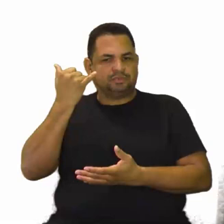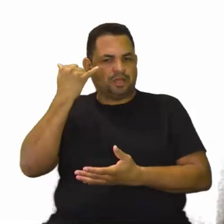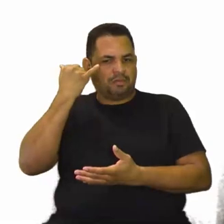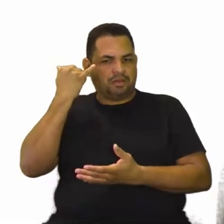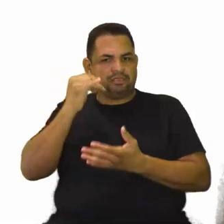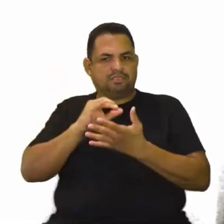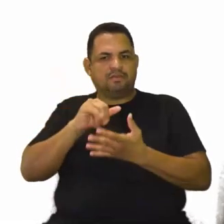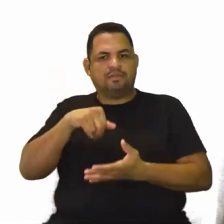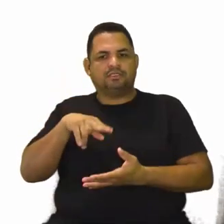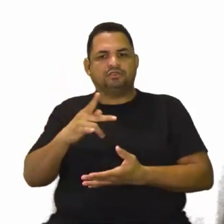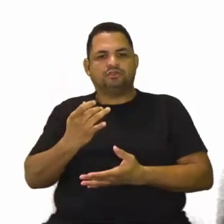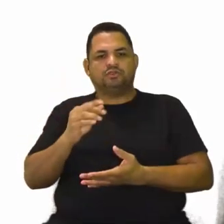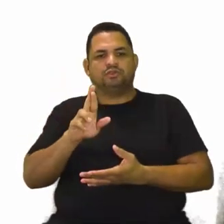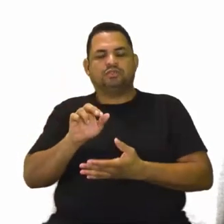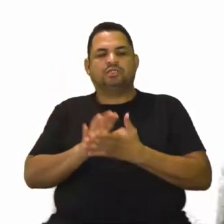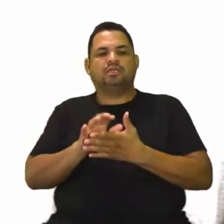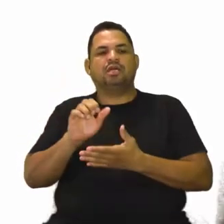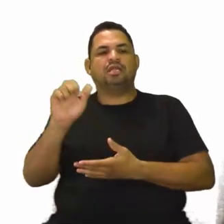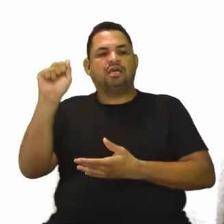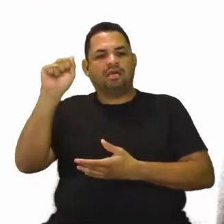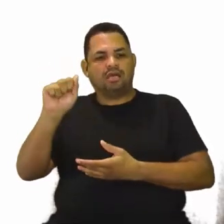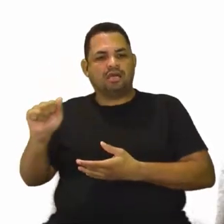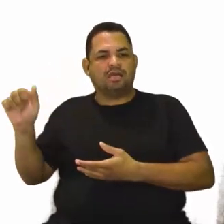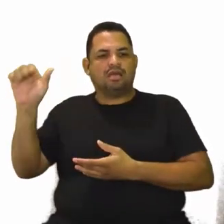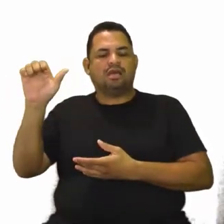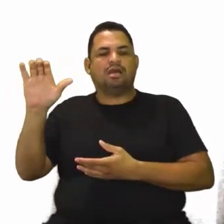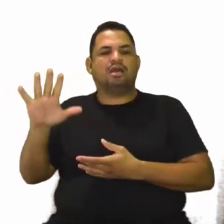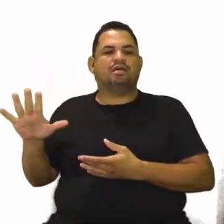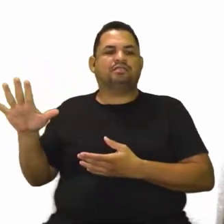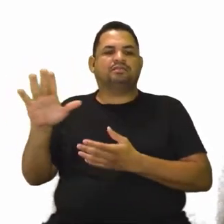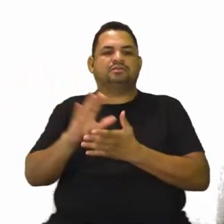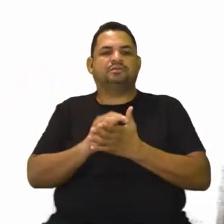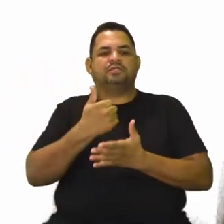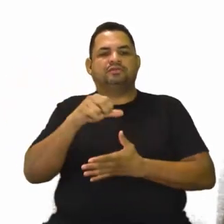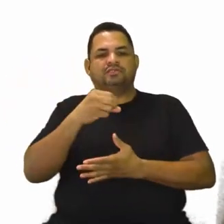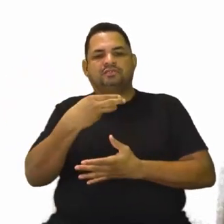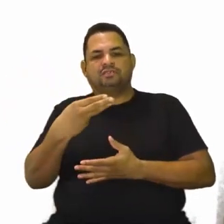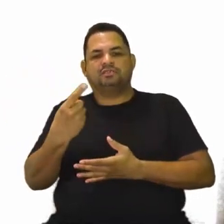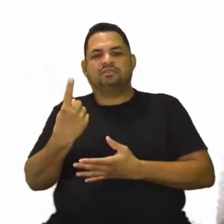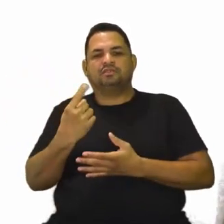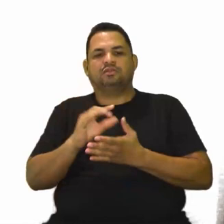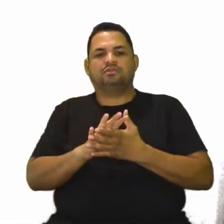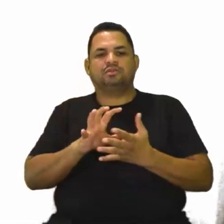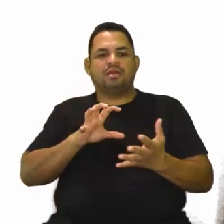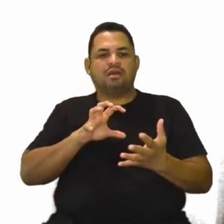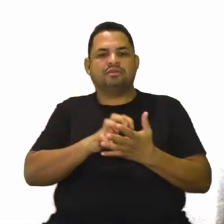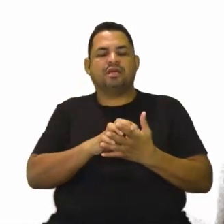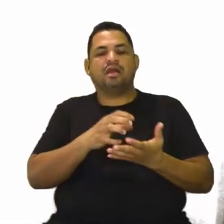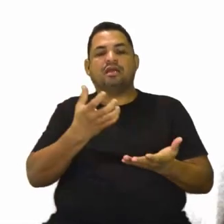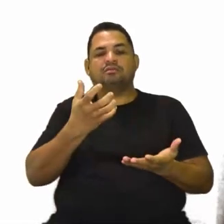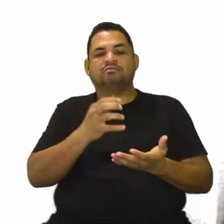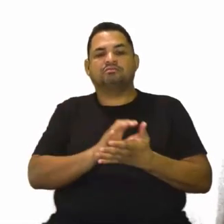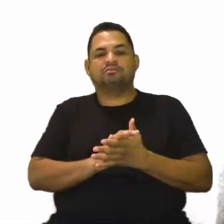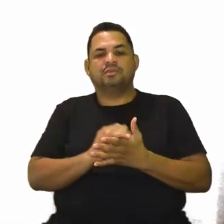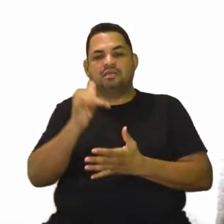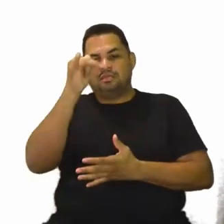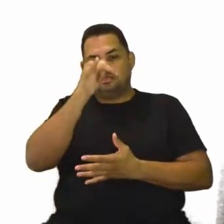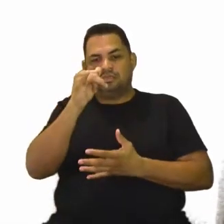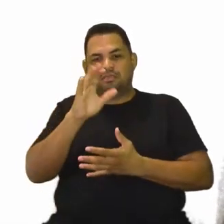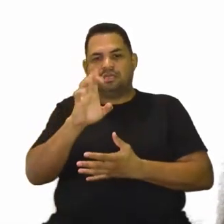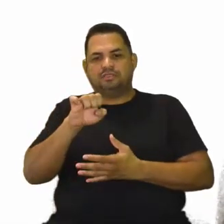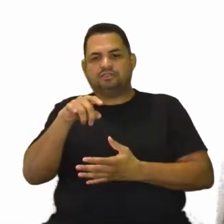Manchúria, na Ásia, em 1931, e o ataque italiano da Etiópia?